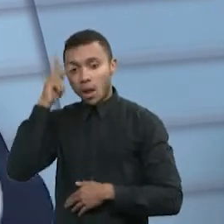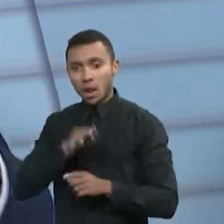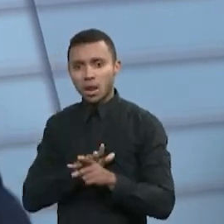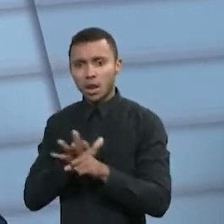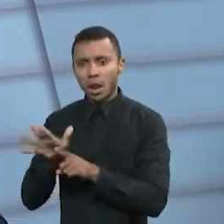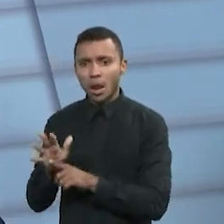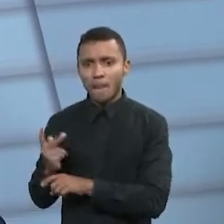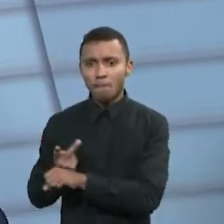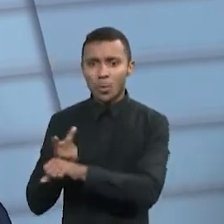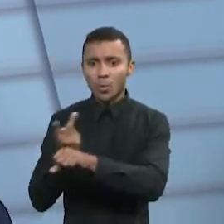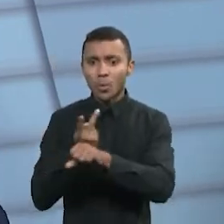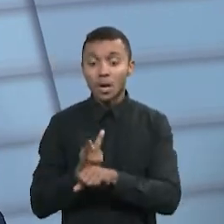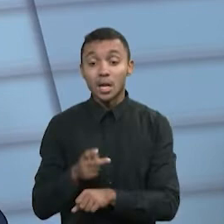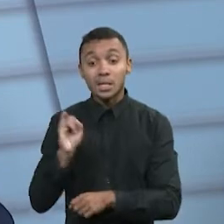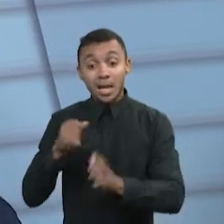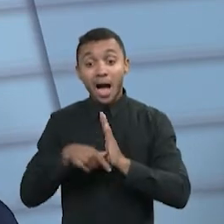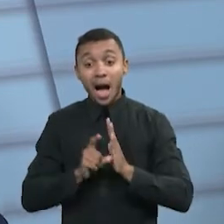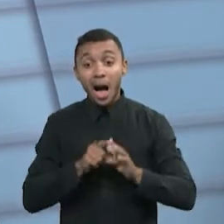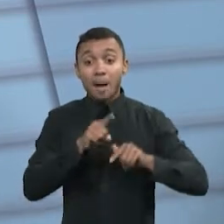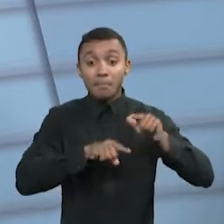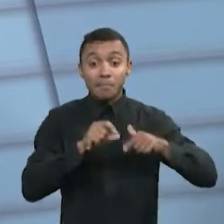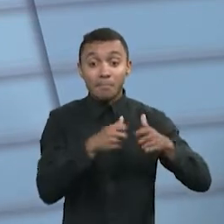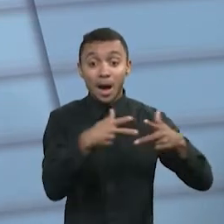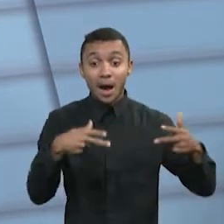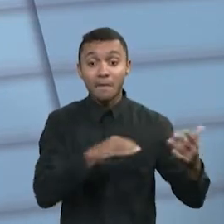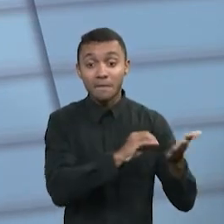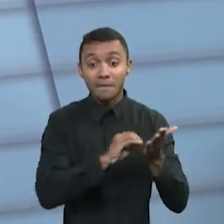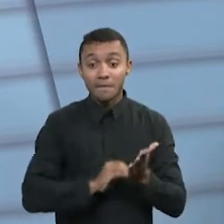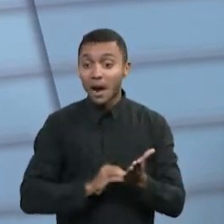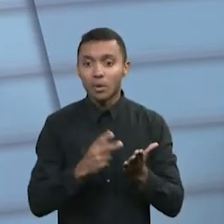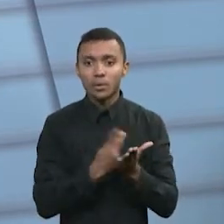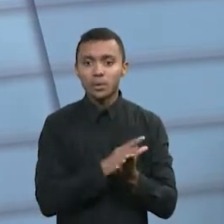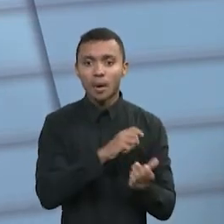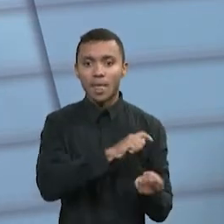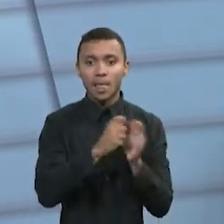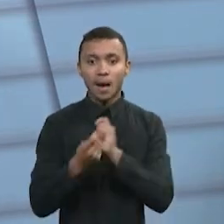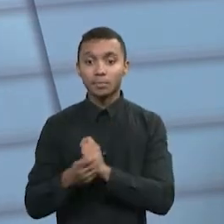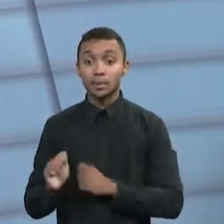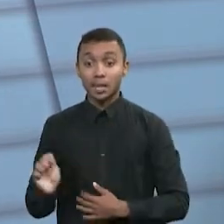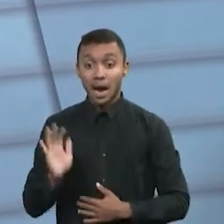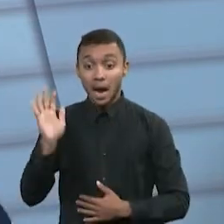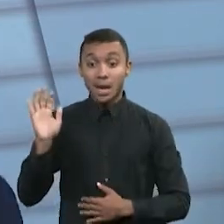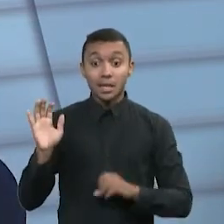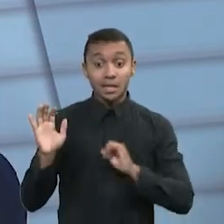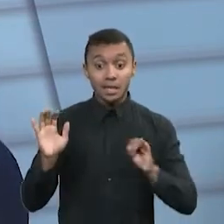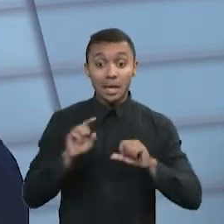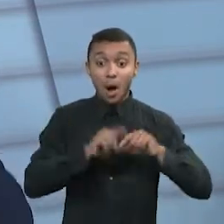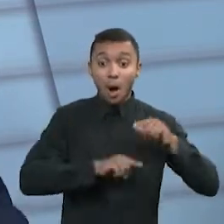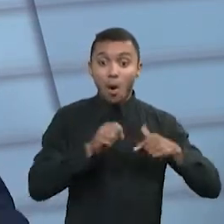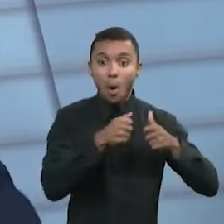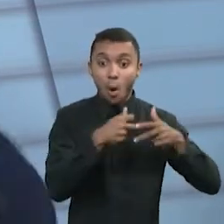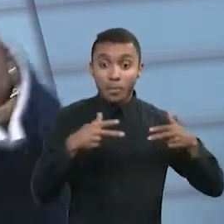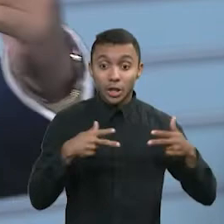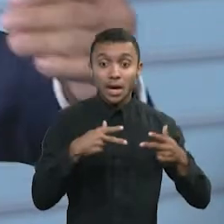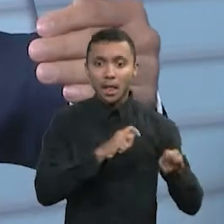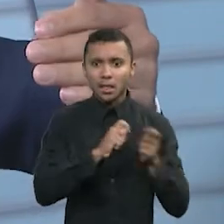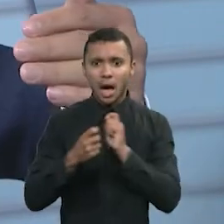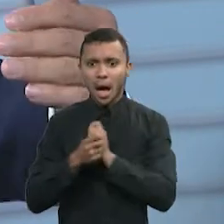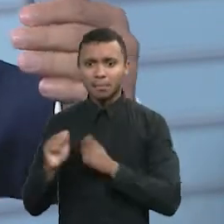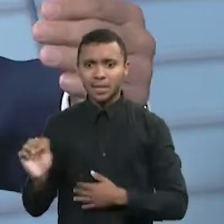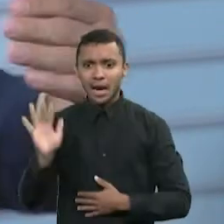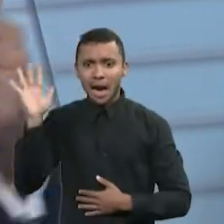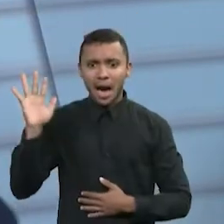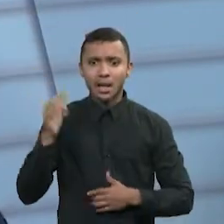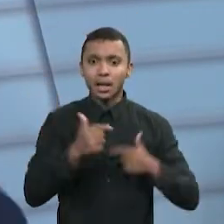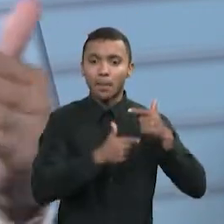a ausência dessa produtividade gerou uma alta dos preços. Aumentando os preços e com a taxa de desemprego subindo,